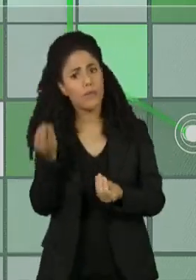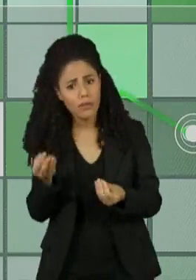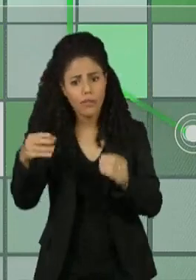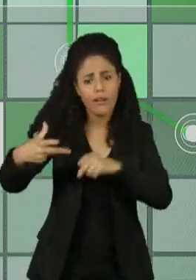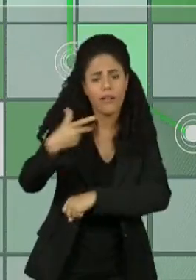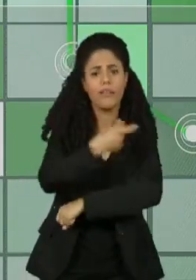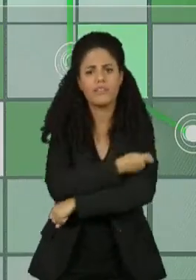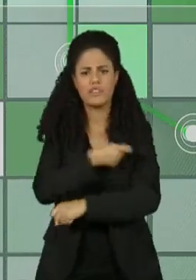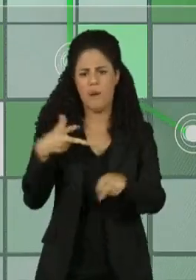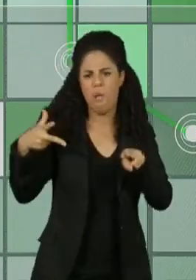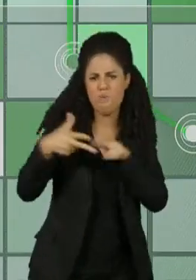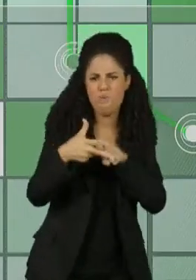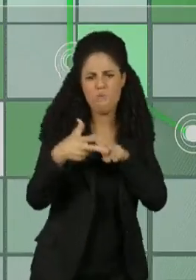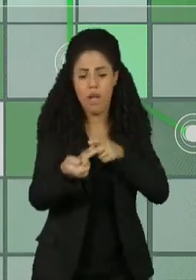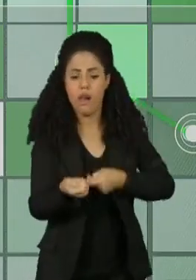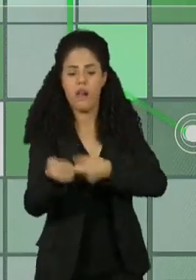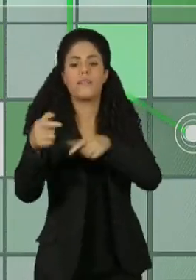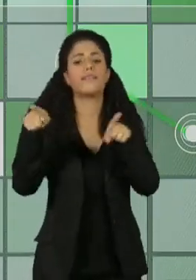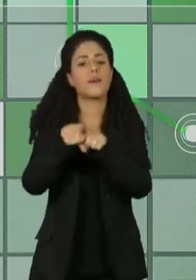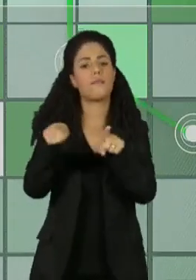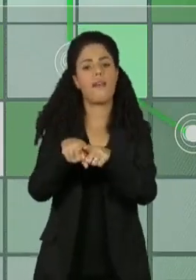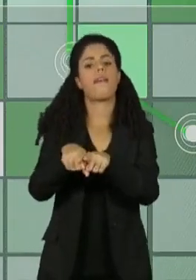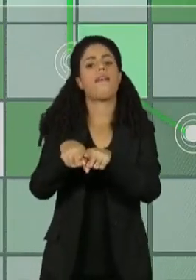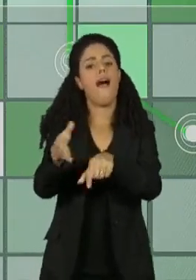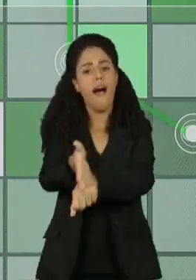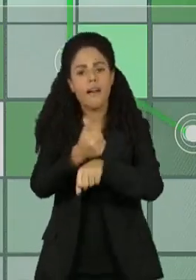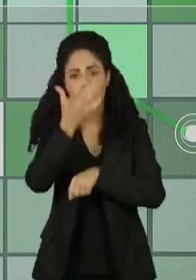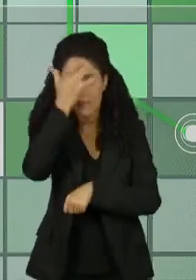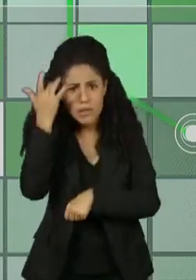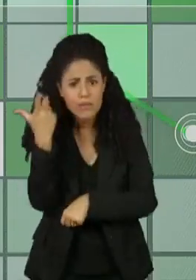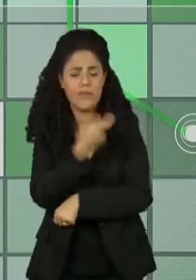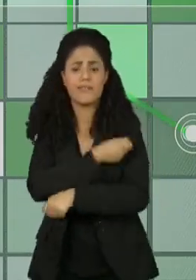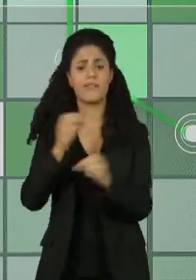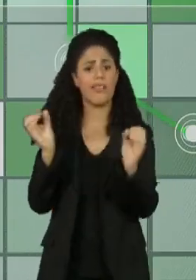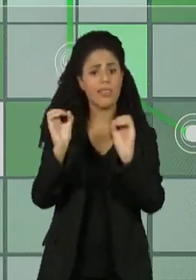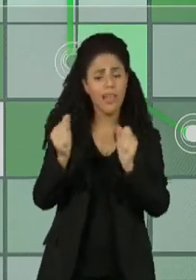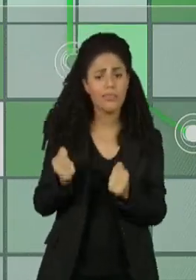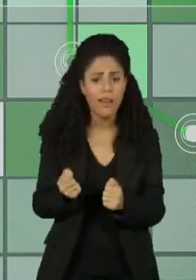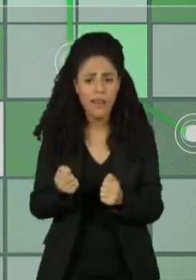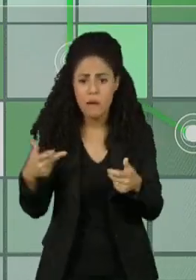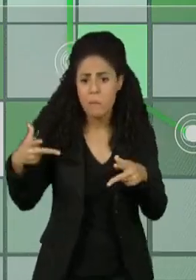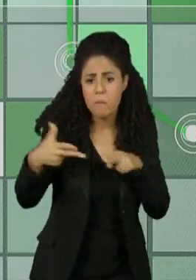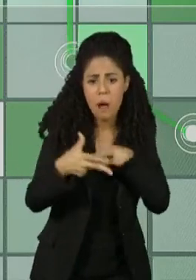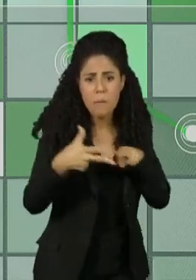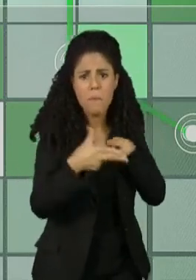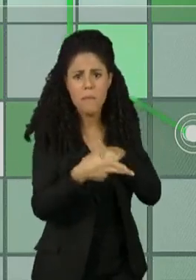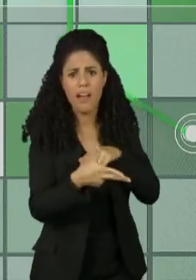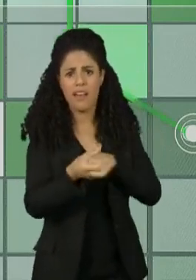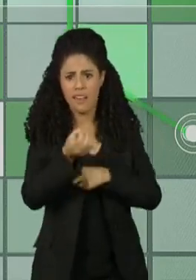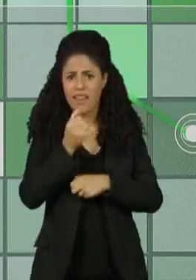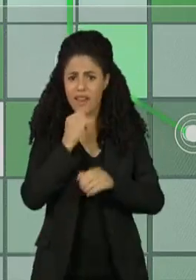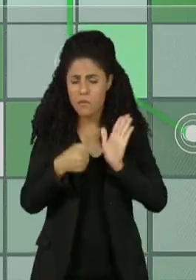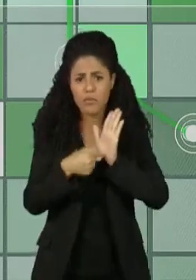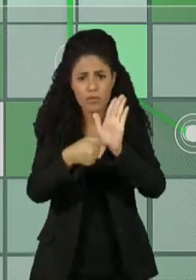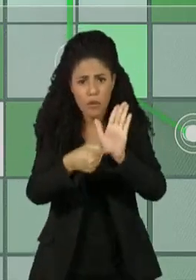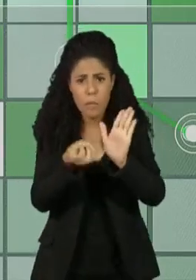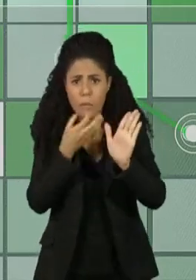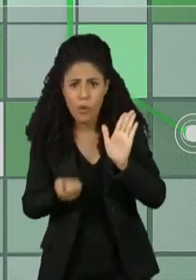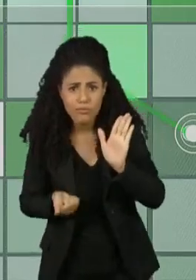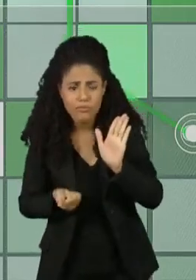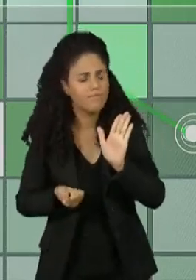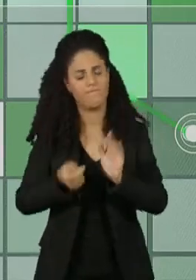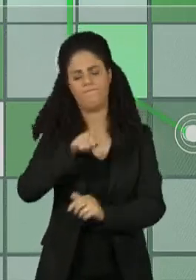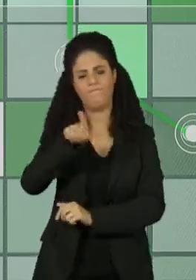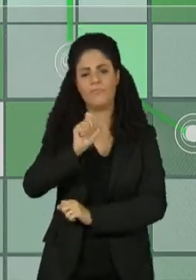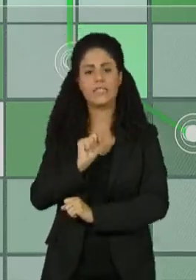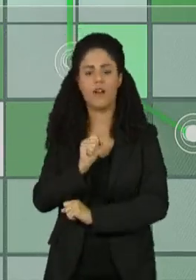auxílio emergencial antes da população estar vacinada. Não foi um bom exemplo que ele deu. Tanto é verdade que o